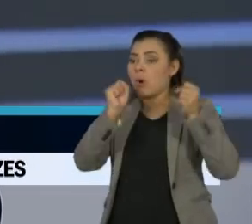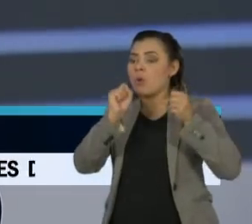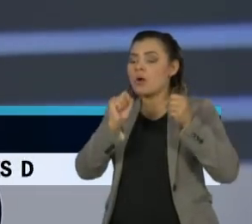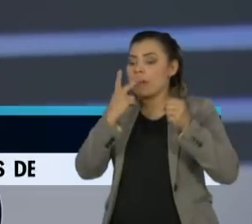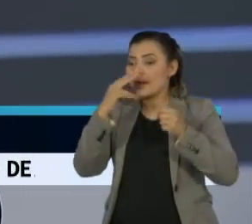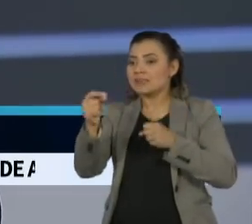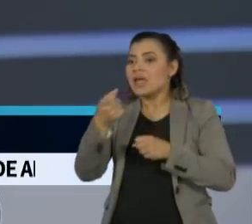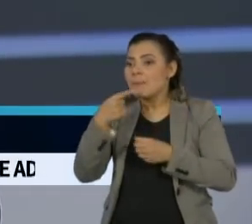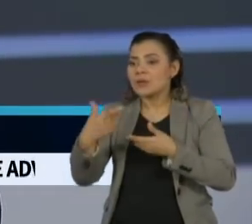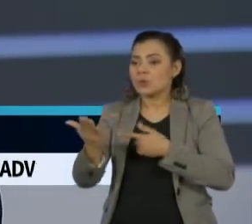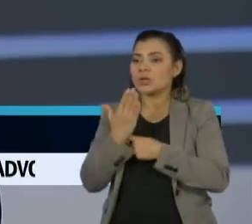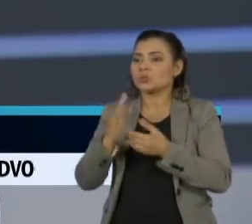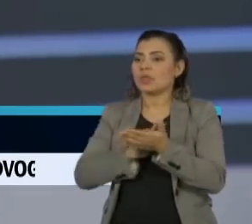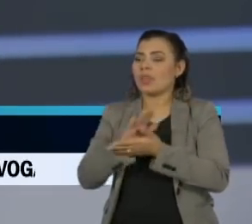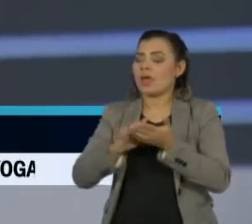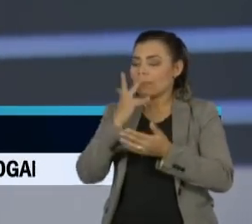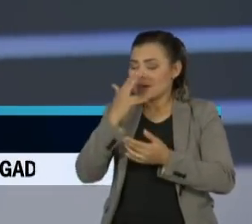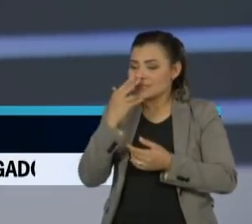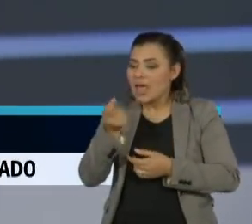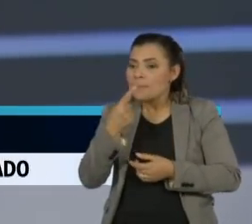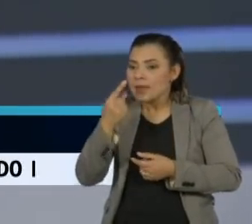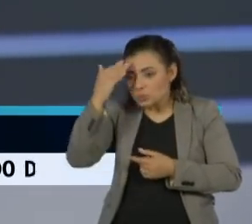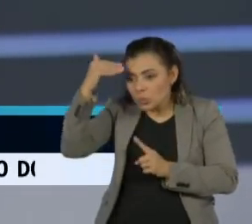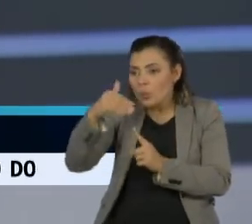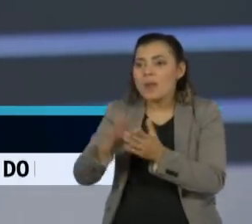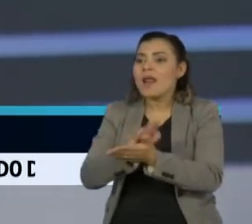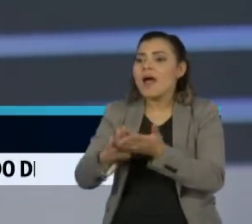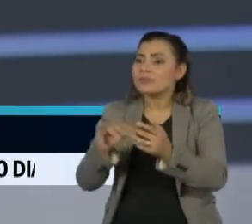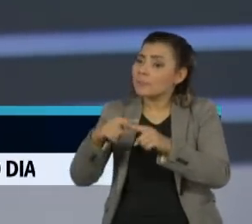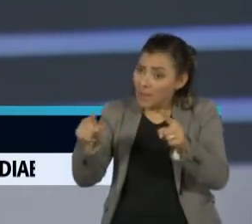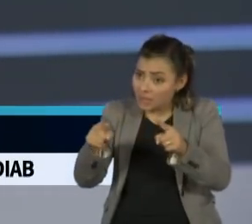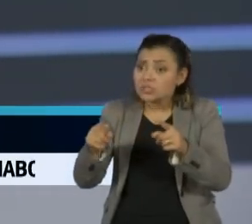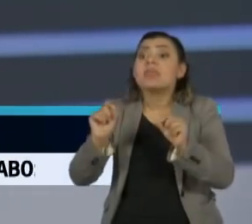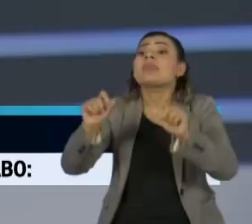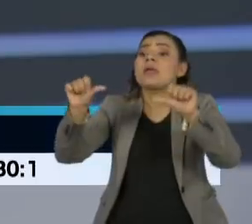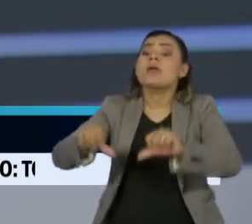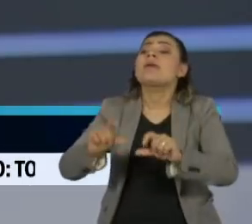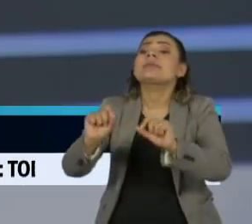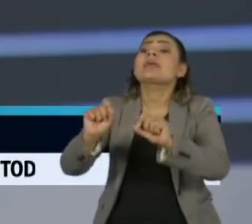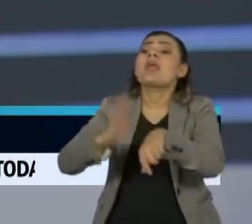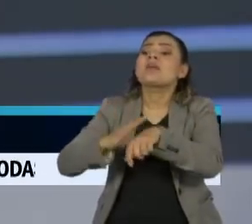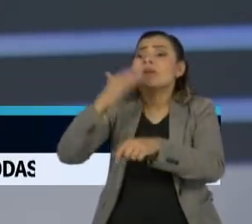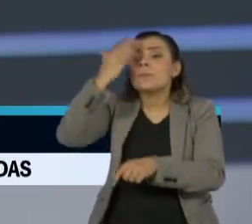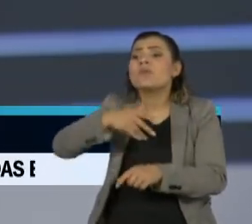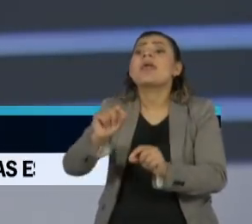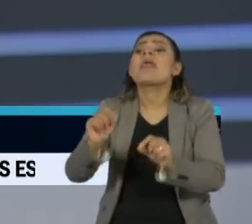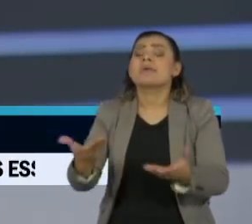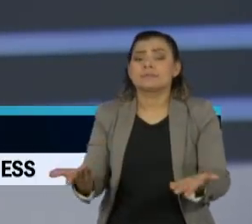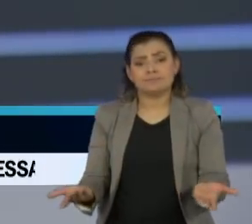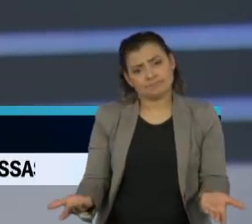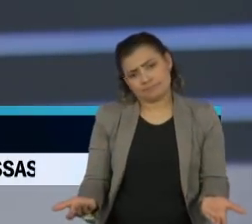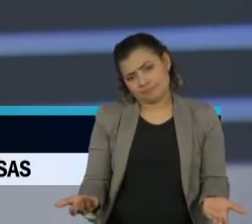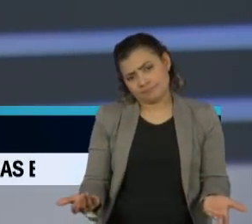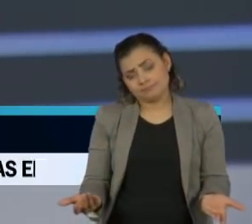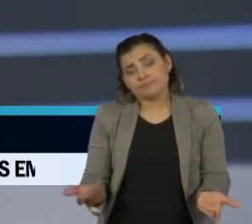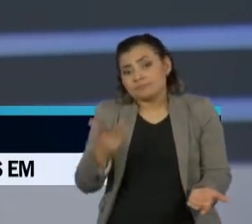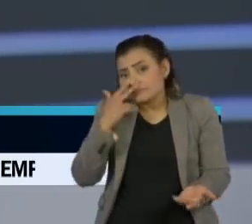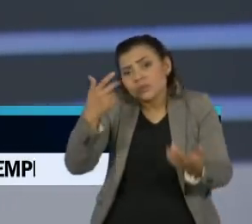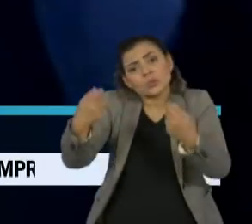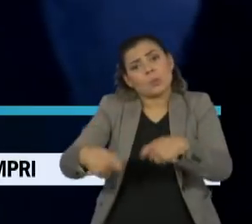coloca o pescoço em risco por uma coisa que não precisava ser feita.